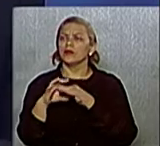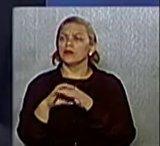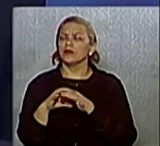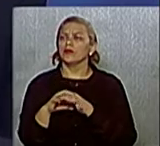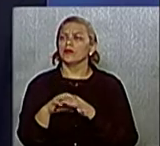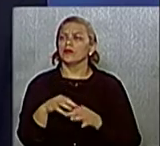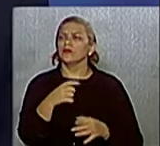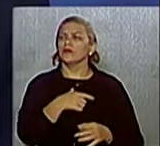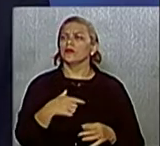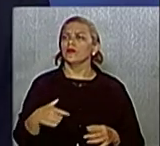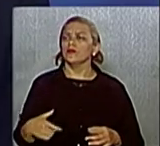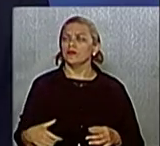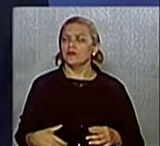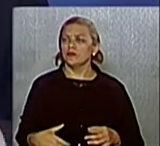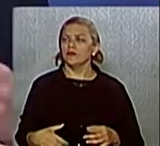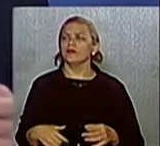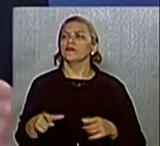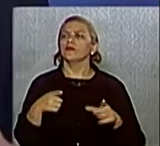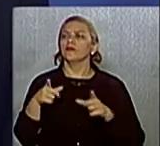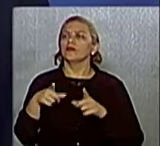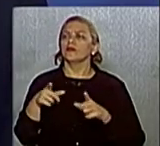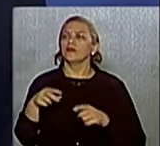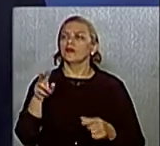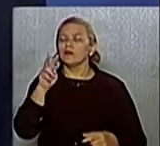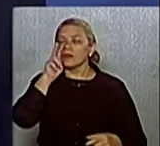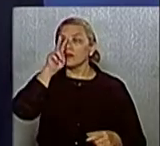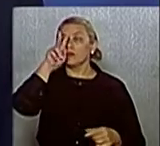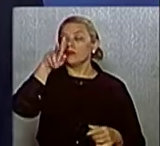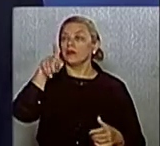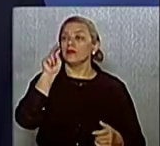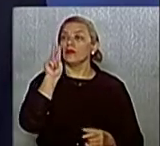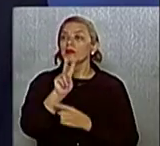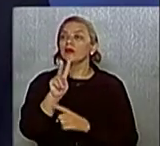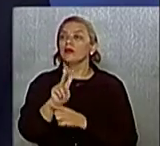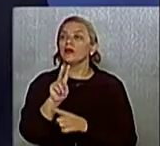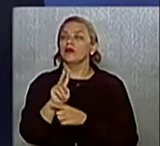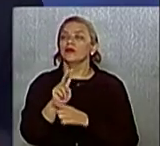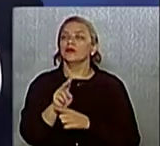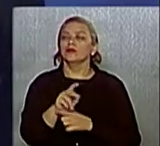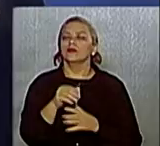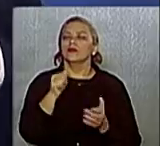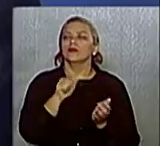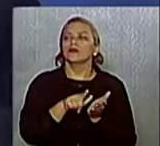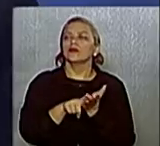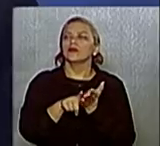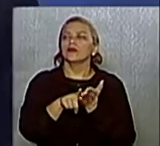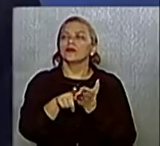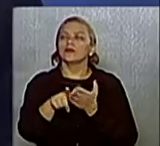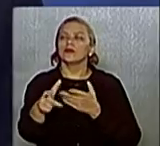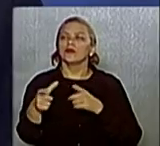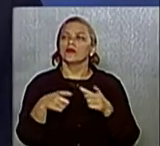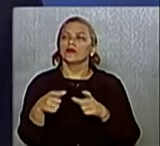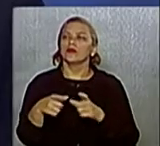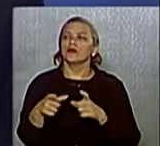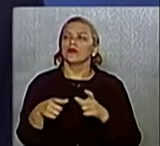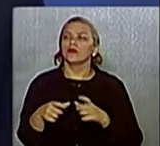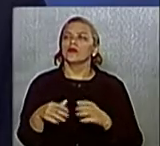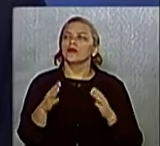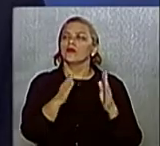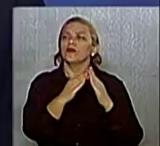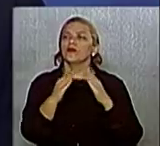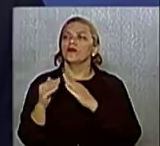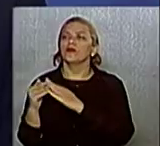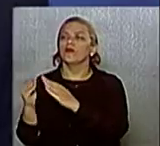forte nessa área de obras, de serviços urbanos, da limpeza dos bairros, dos loteamentos e vamos criar